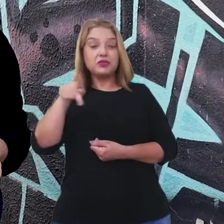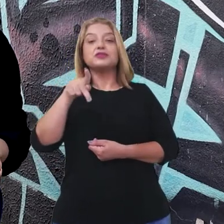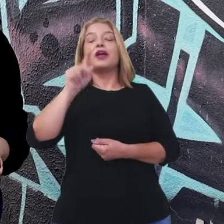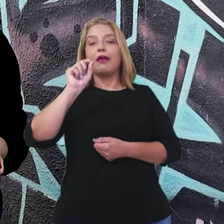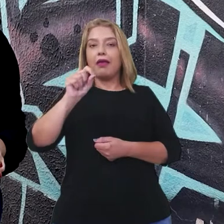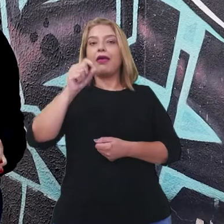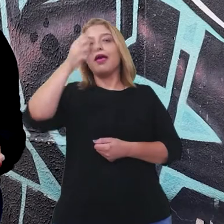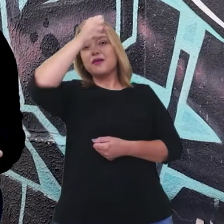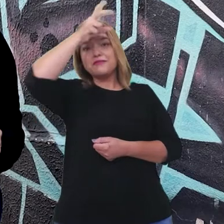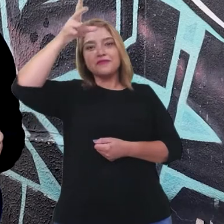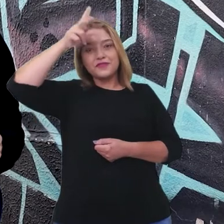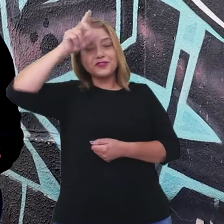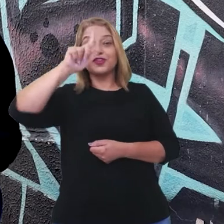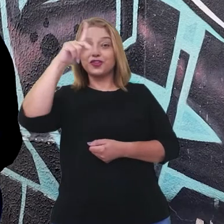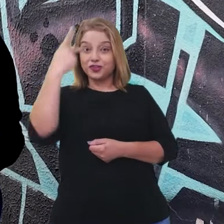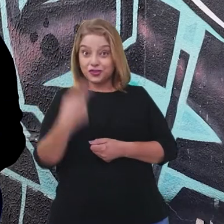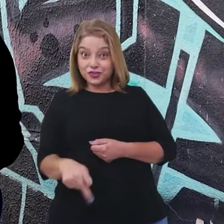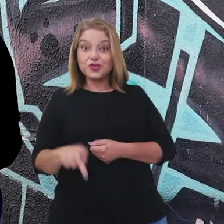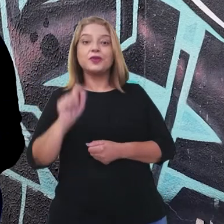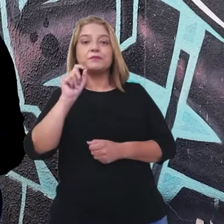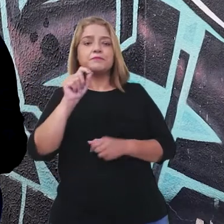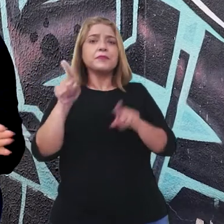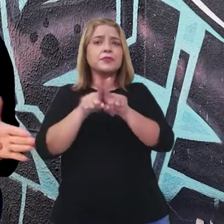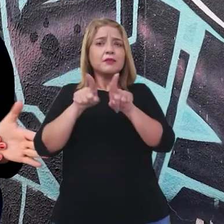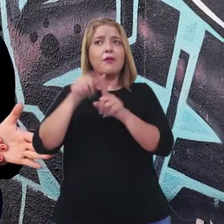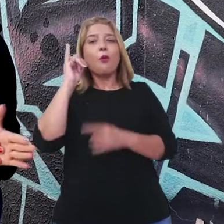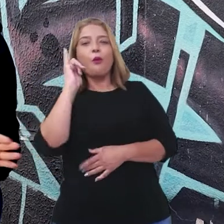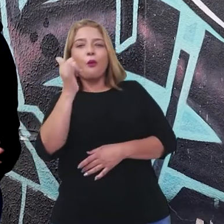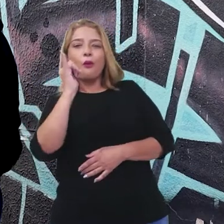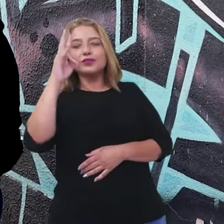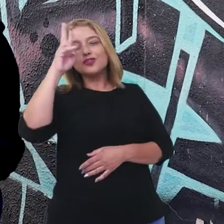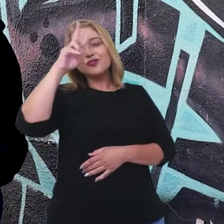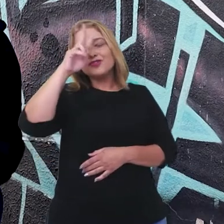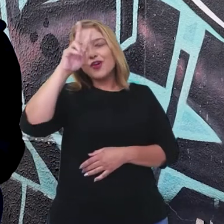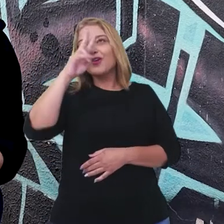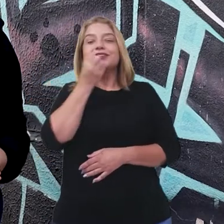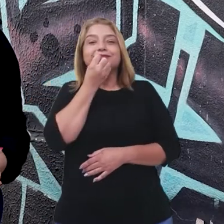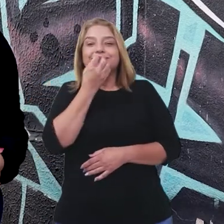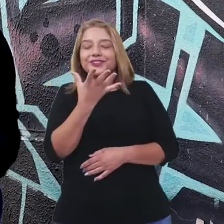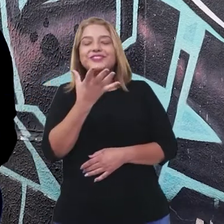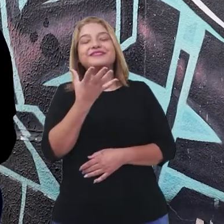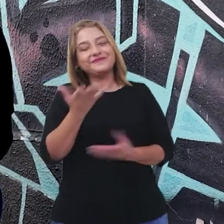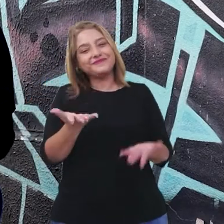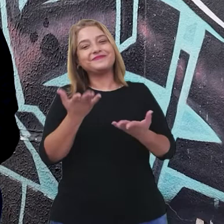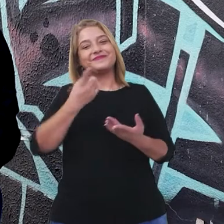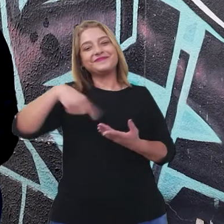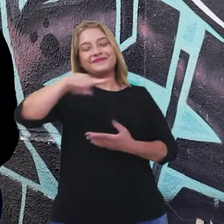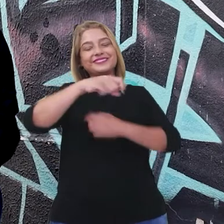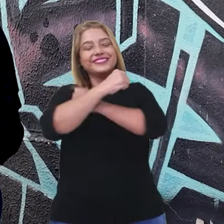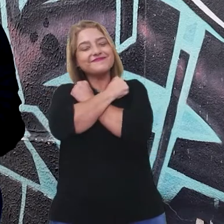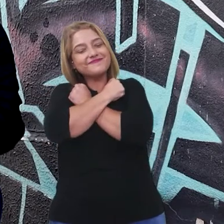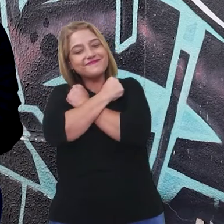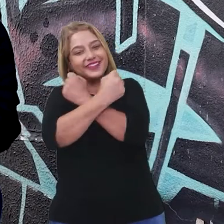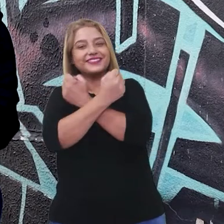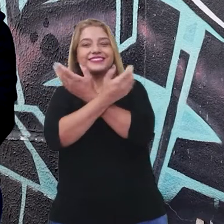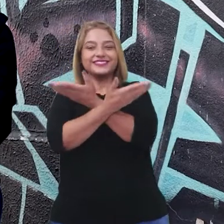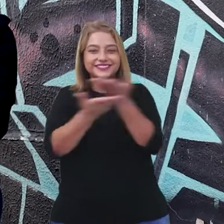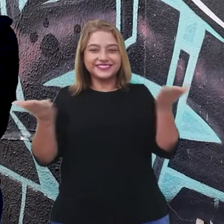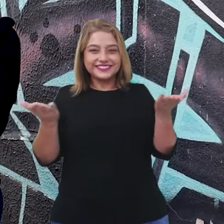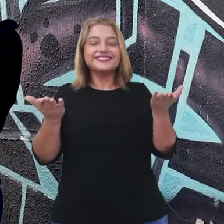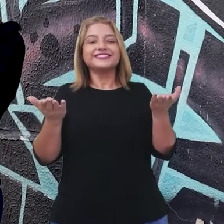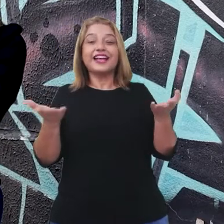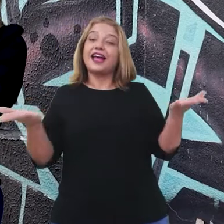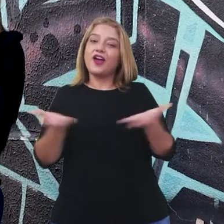aqui de Goiânia e uma contadora de histórias inspiradora. Então, pessoal, um super abraço para vocês.